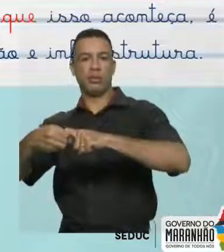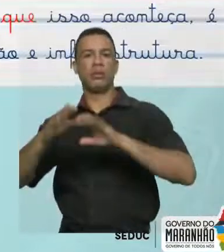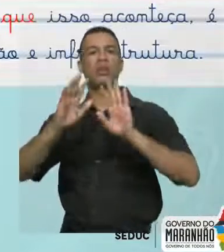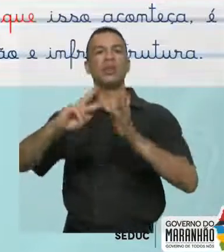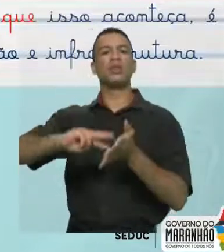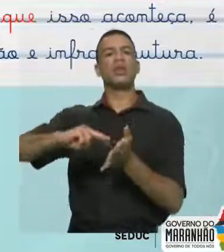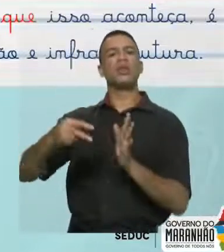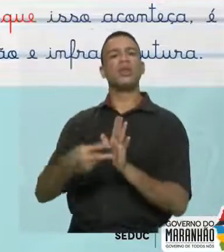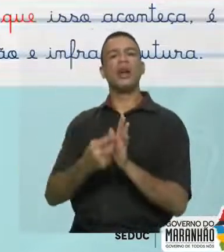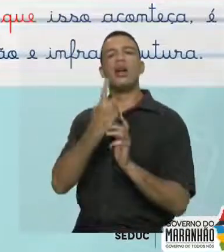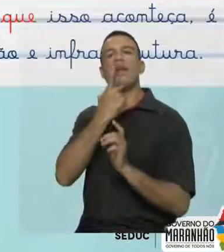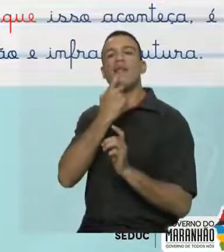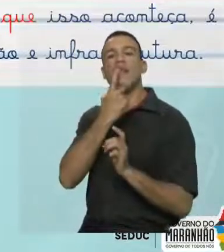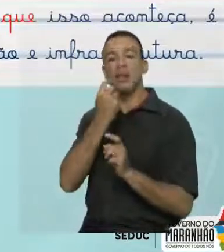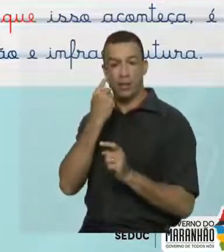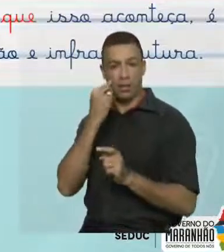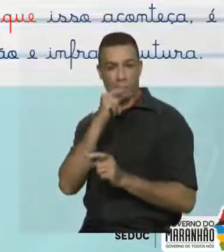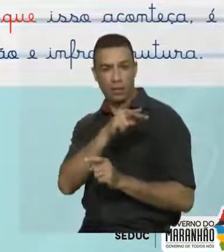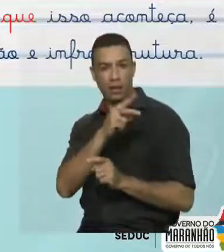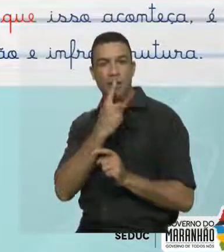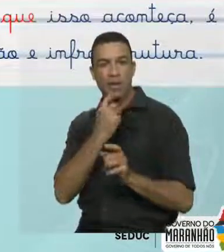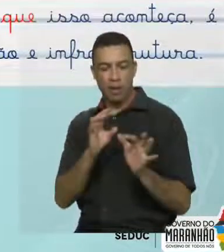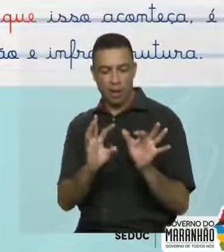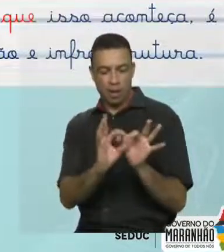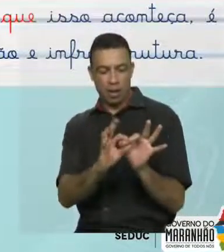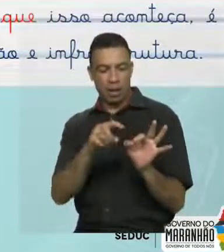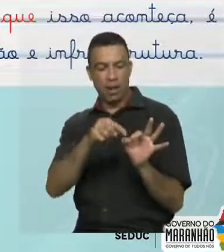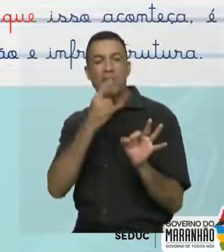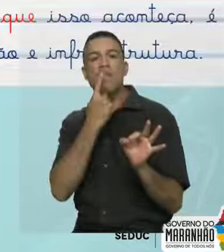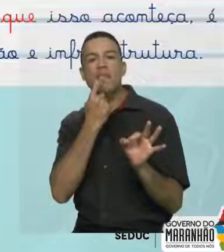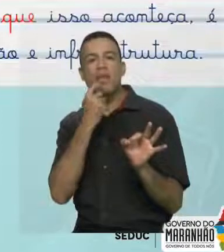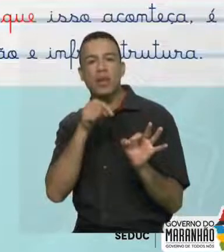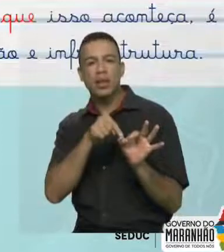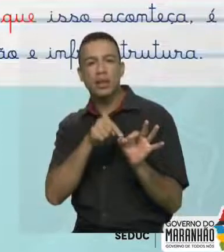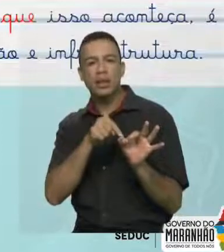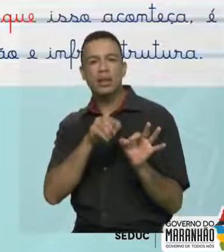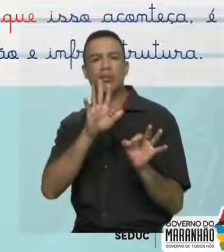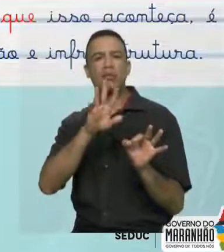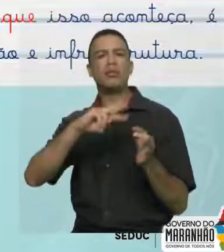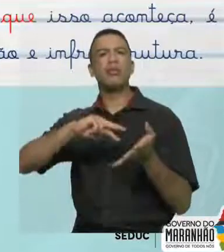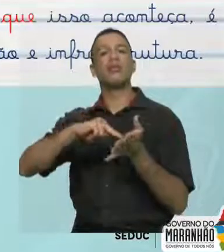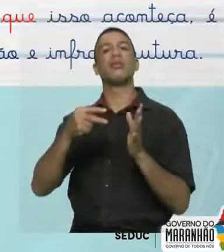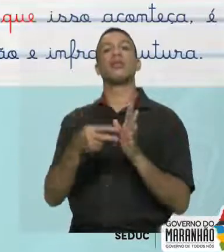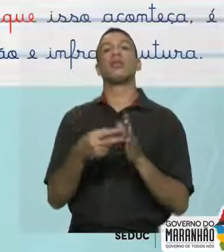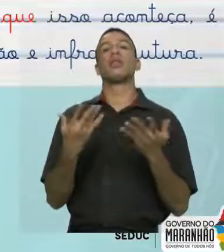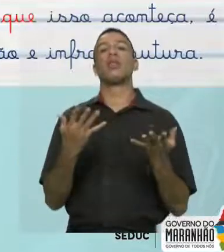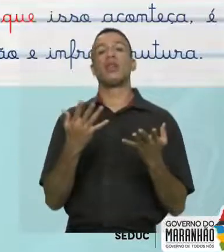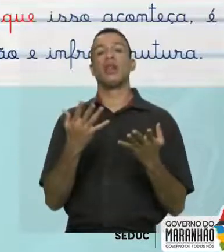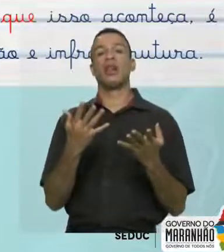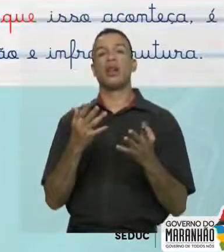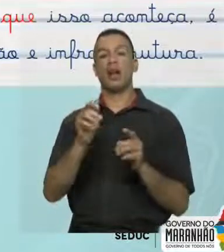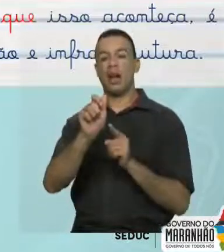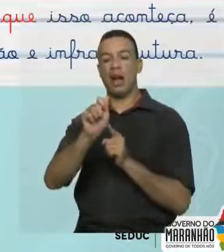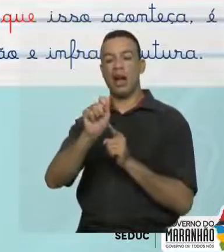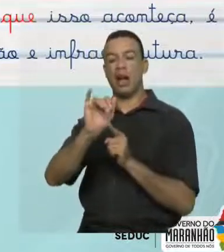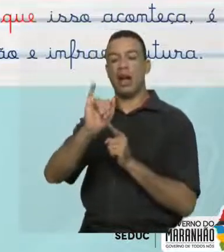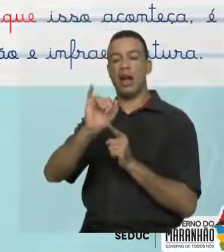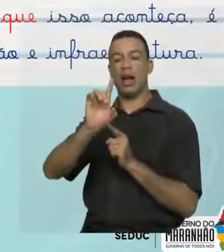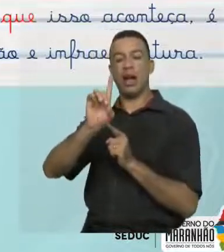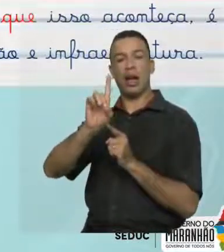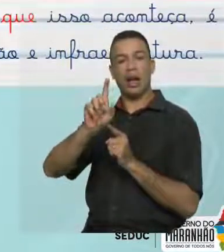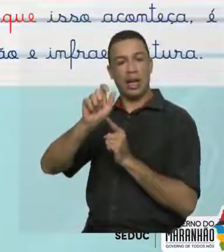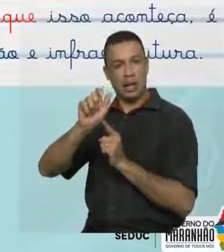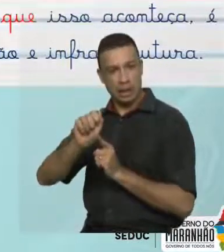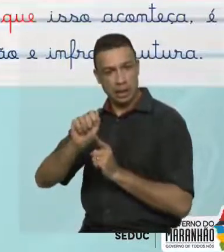que aquele termo, aquela expressão, aquela alocução, ela está dando? Ainda que, eu poderia inclusive utilizar o